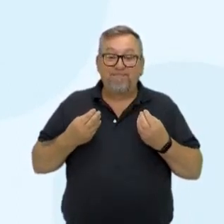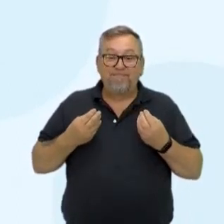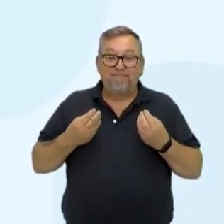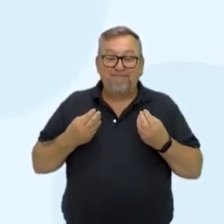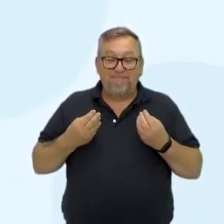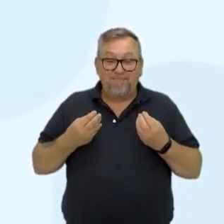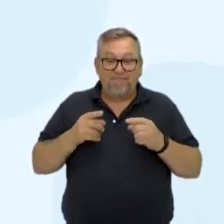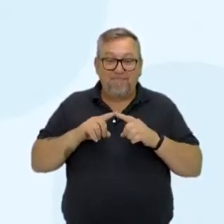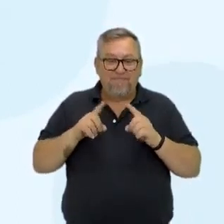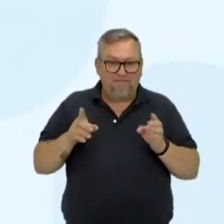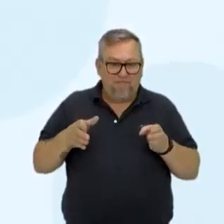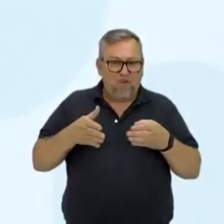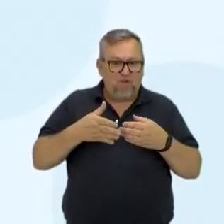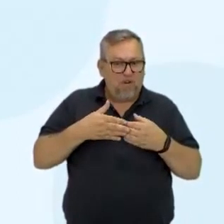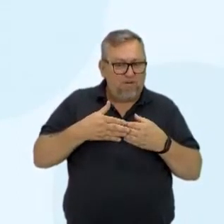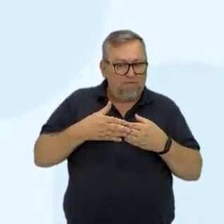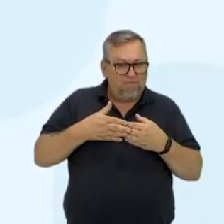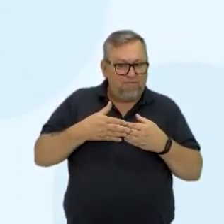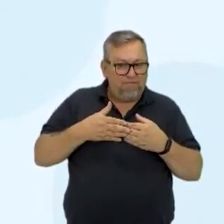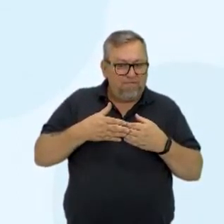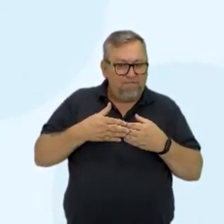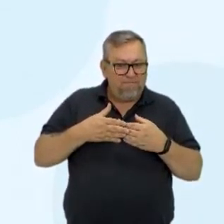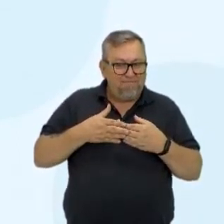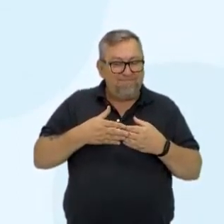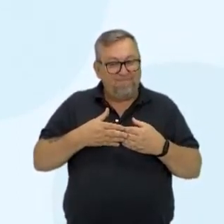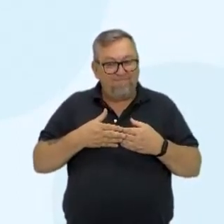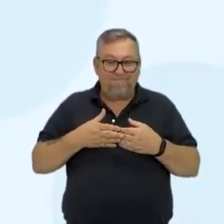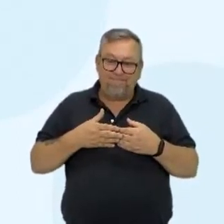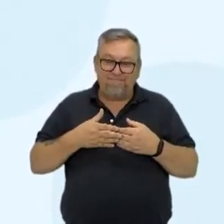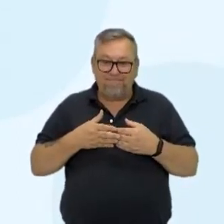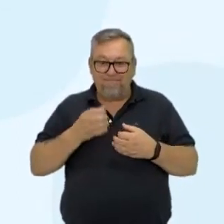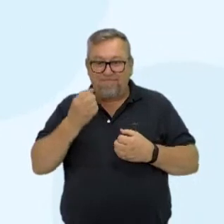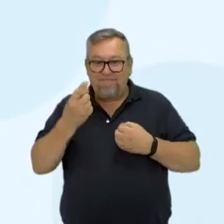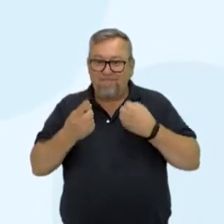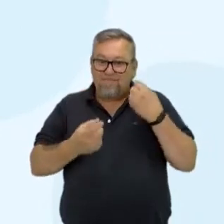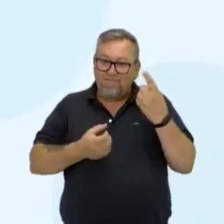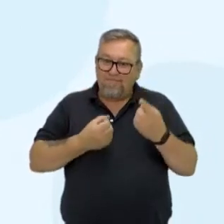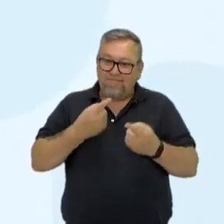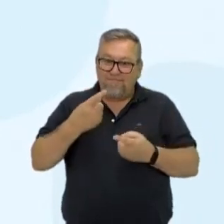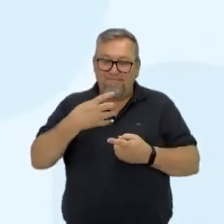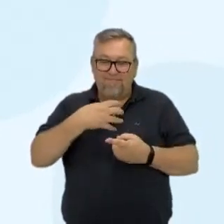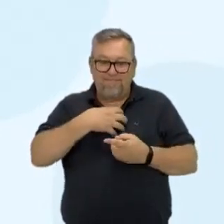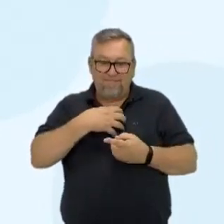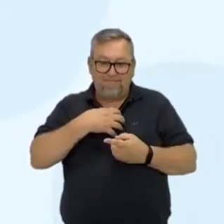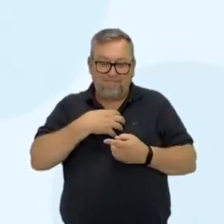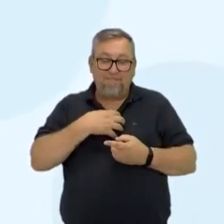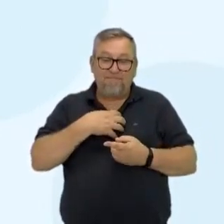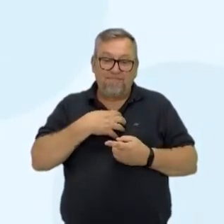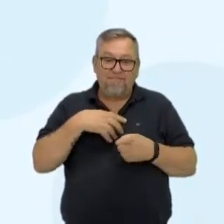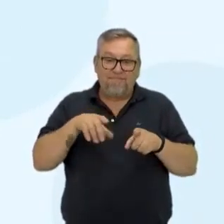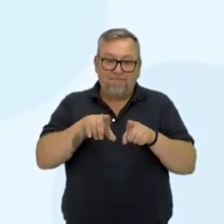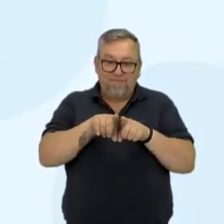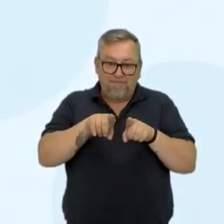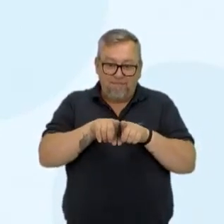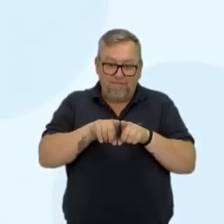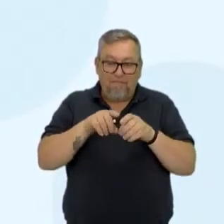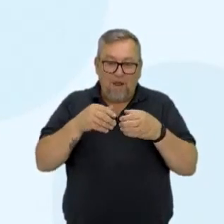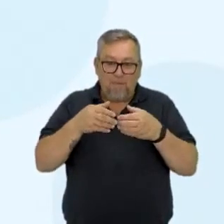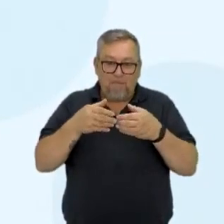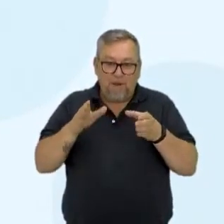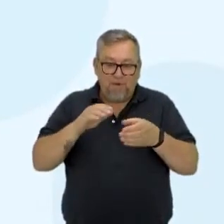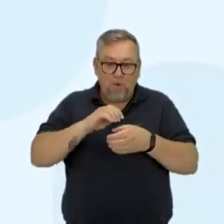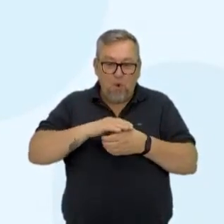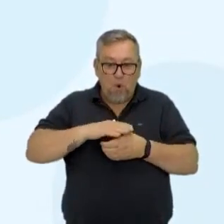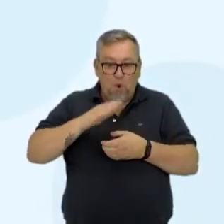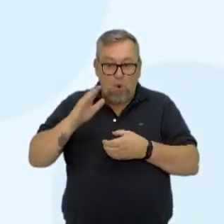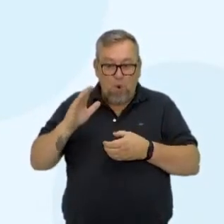fechado. E em algumas condições isoladas, também um sistema aberto, o que